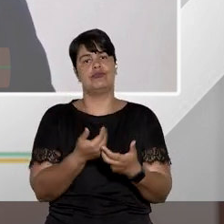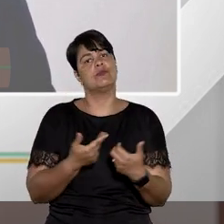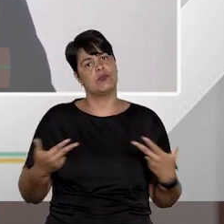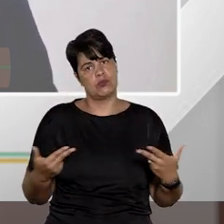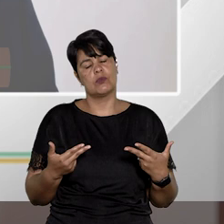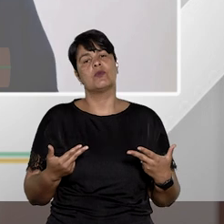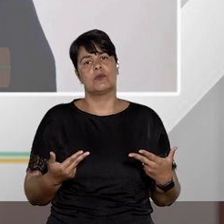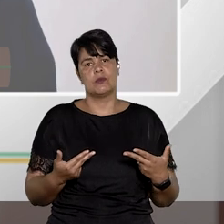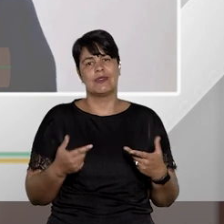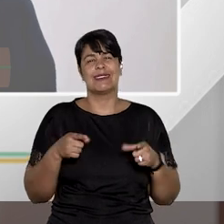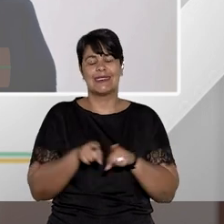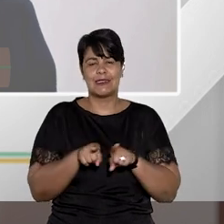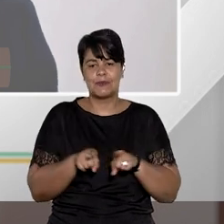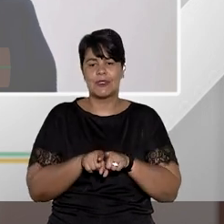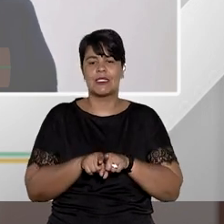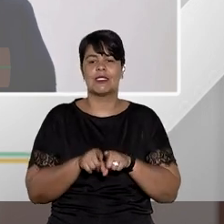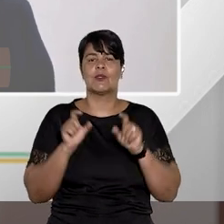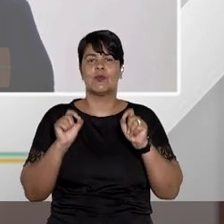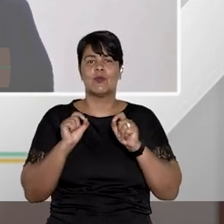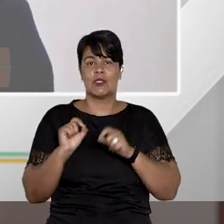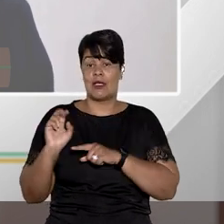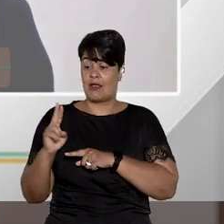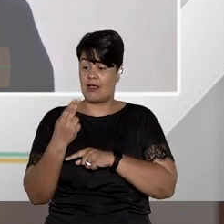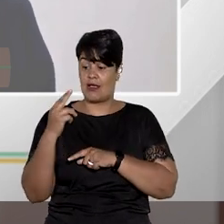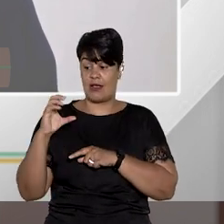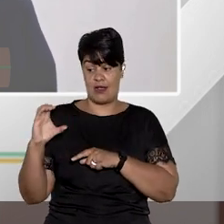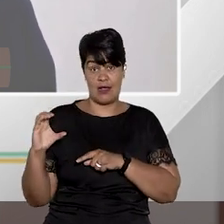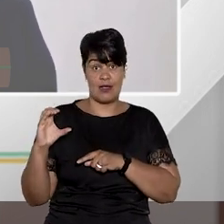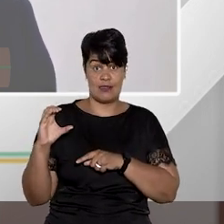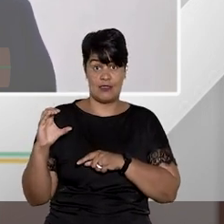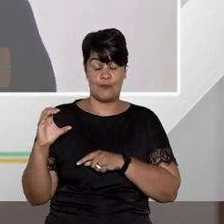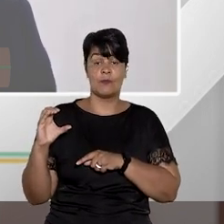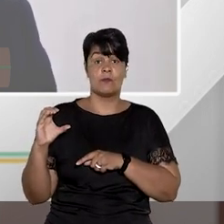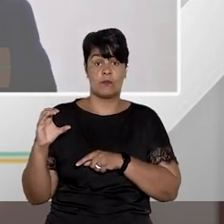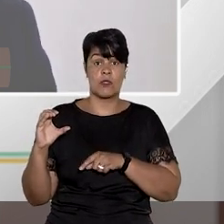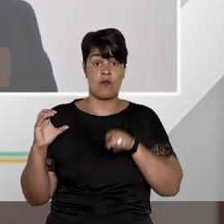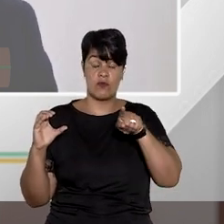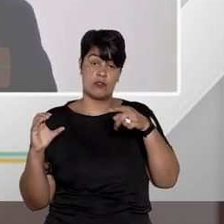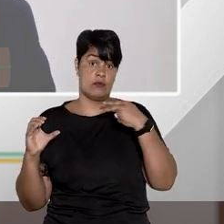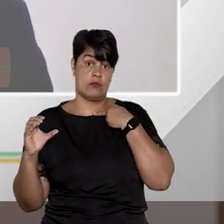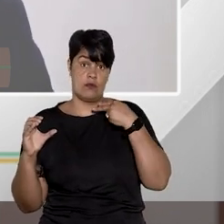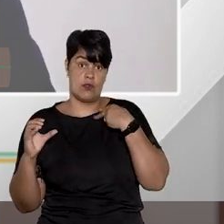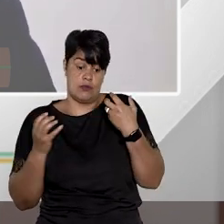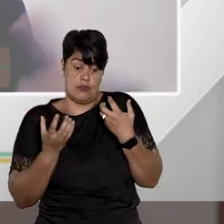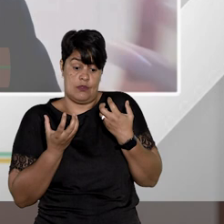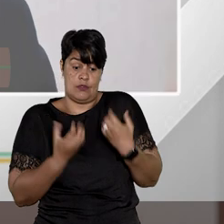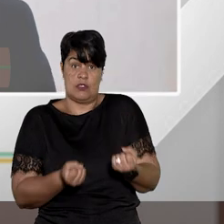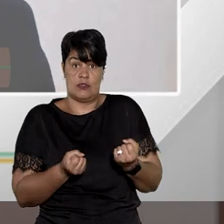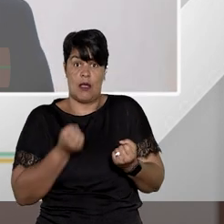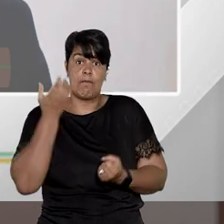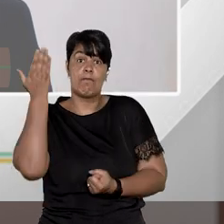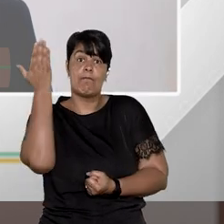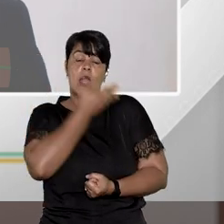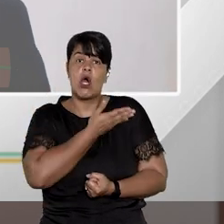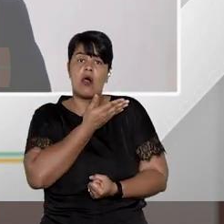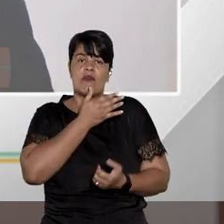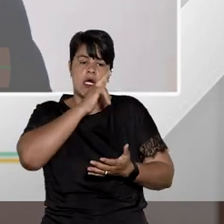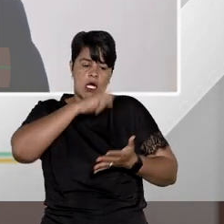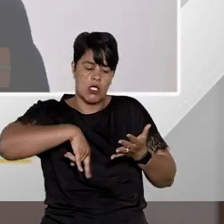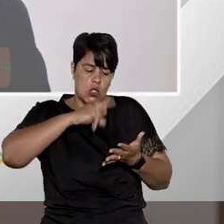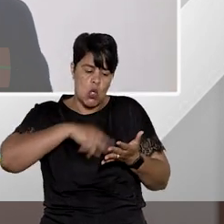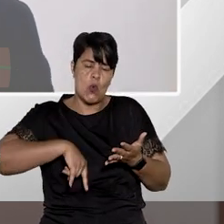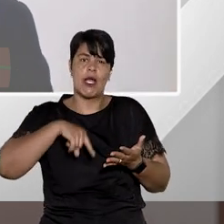a estreiteza do habeas corpus, você não tem como aceitar a prova documental, prova pericial,